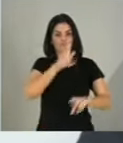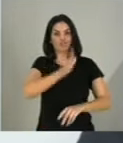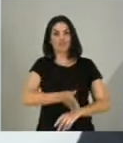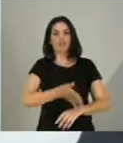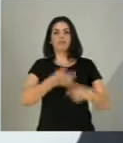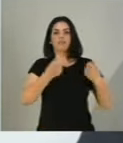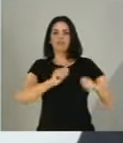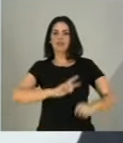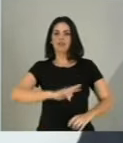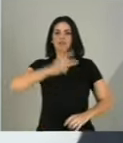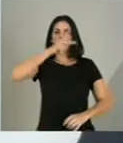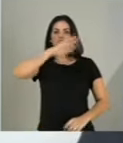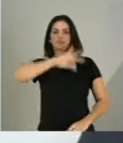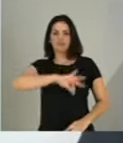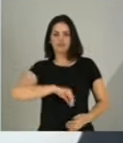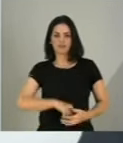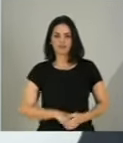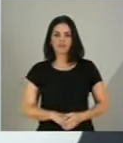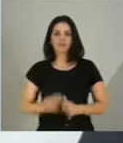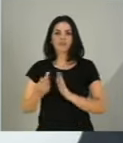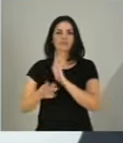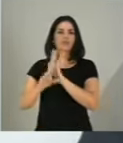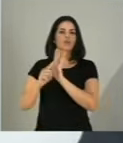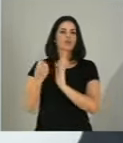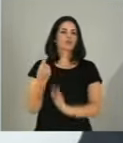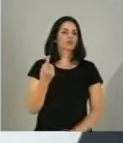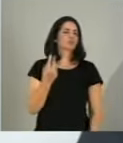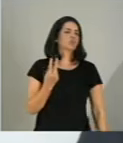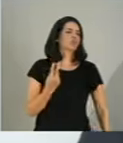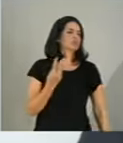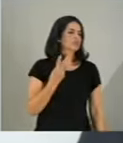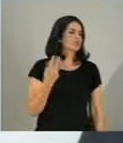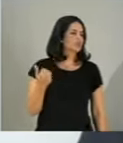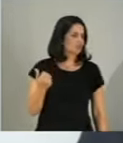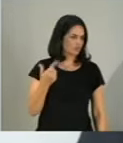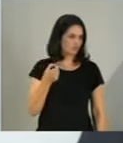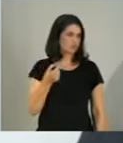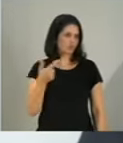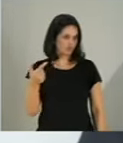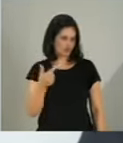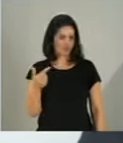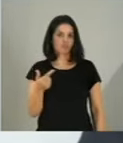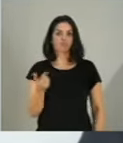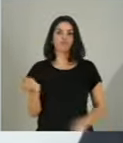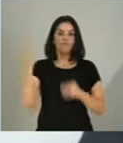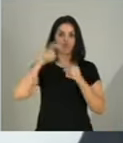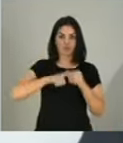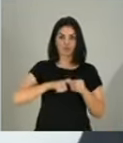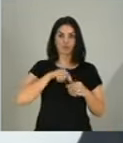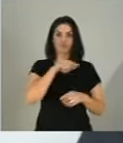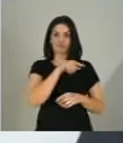casa, o PL 1231, de 2022, que prevê o retorno dessa política.